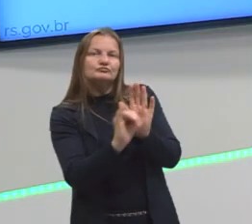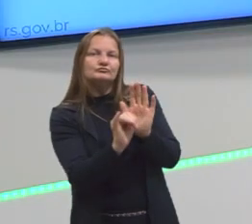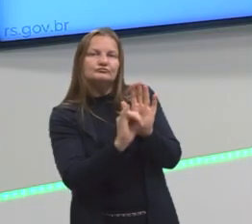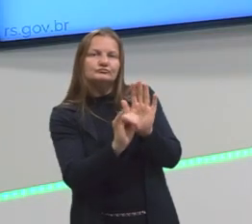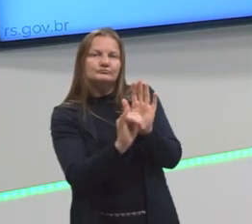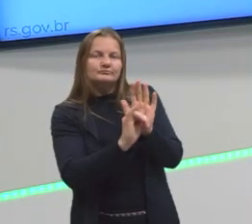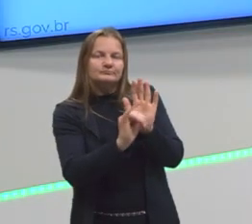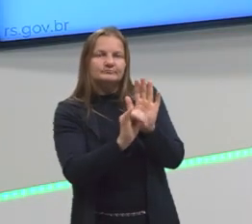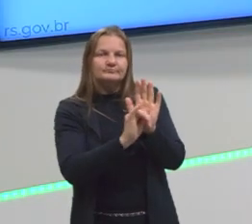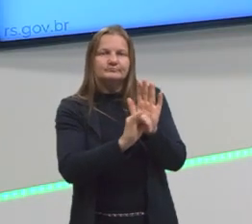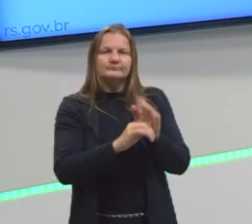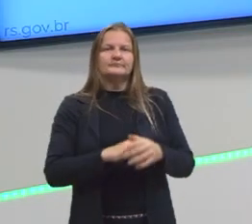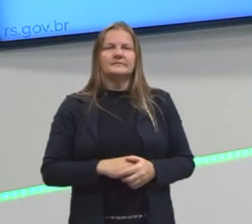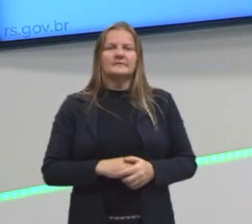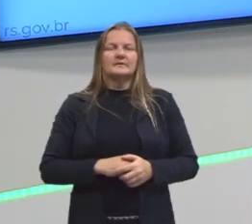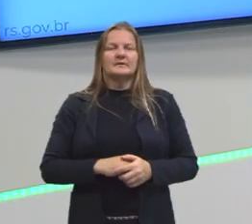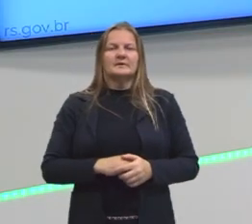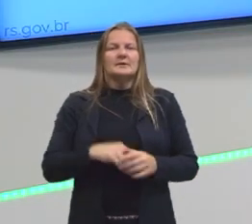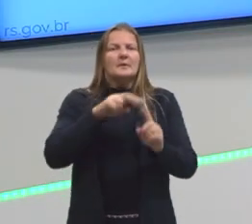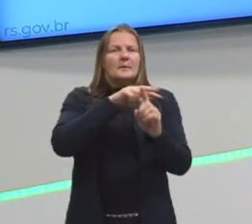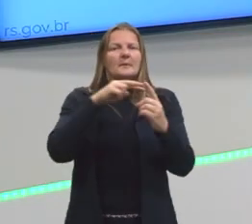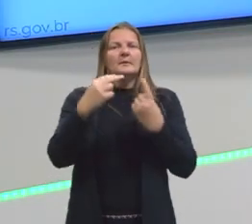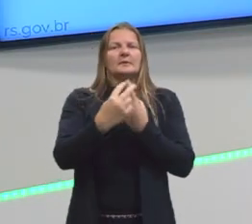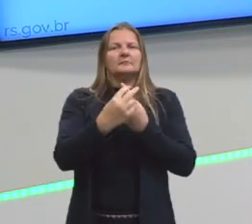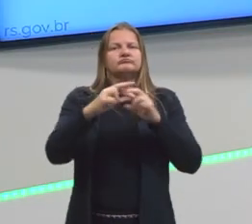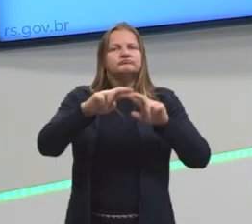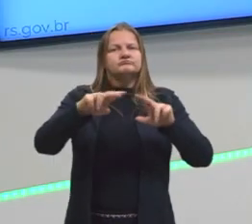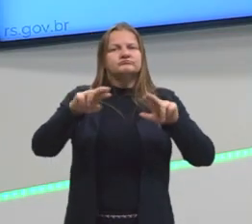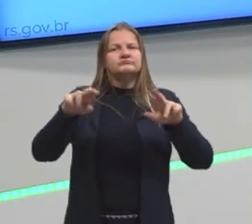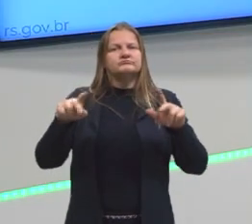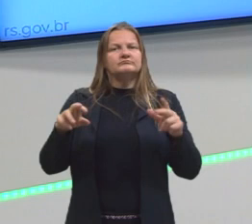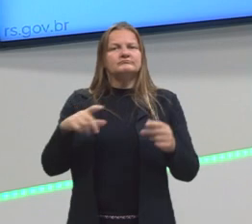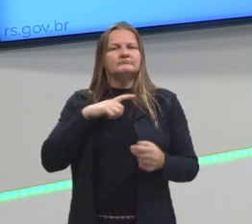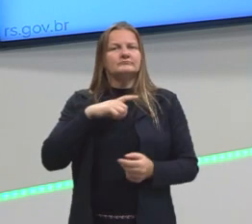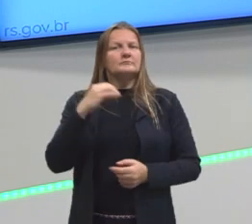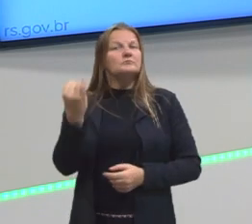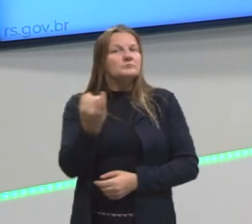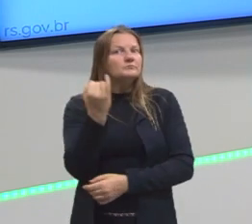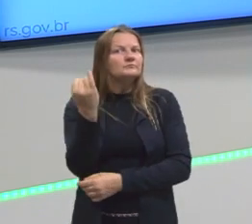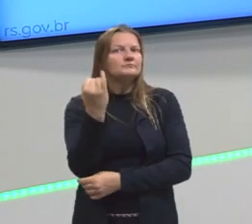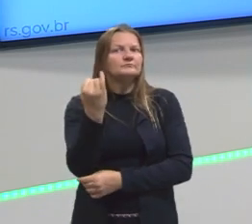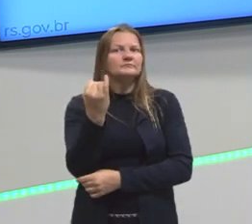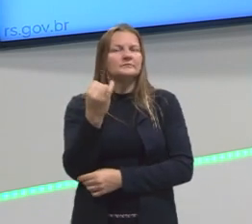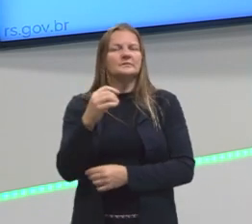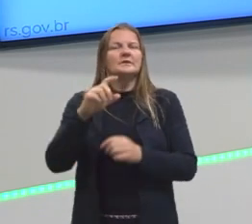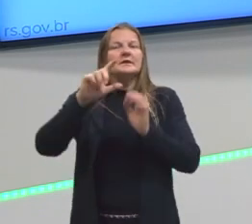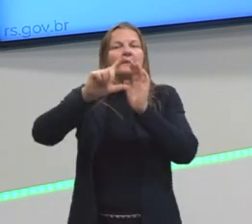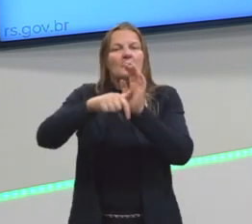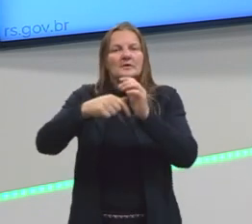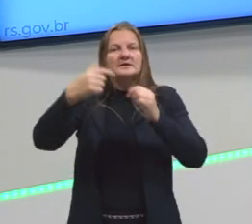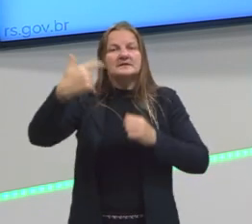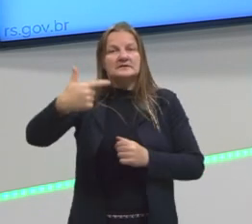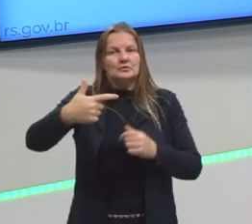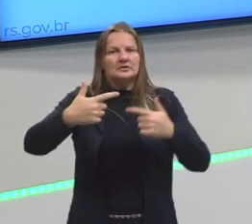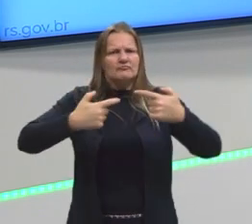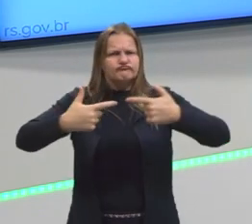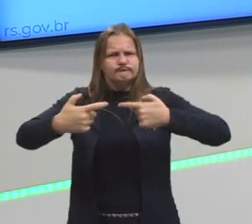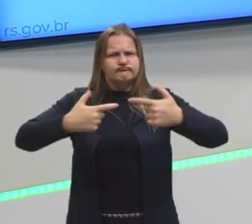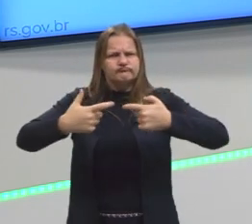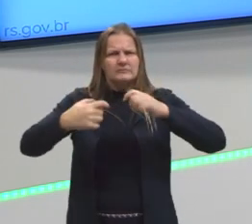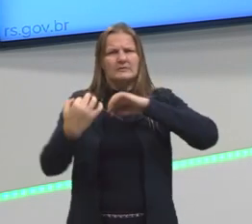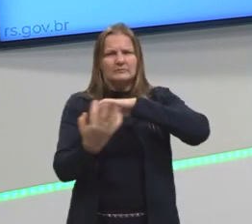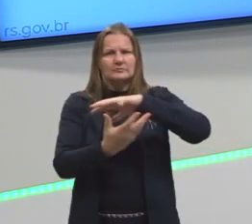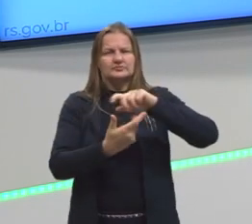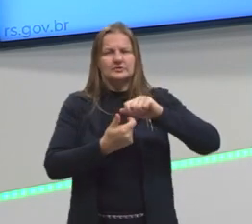os paradigmas definidos. E, principalmente, após a Segunda Guerra Mundial, esses